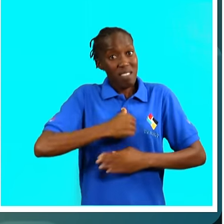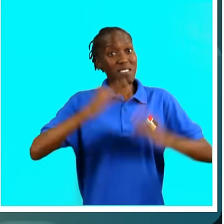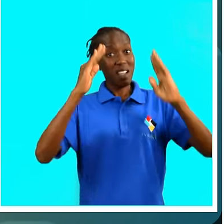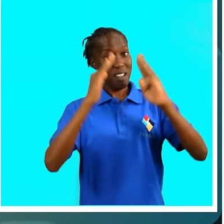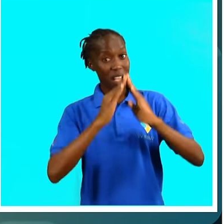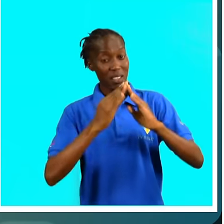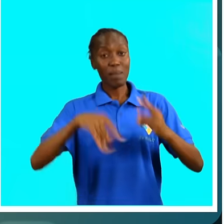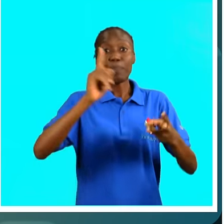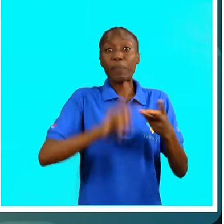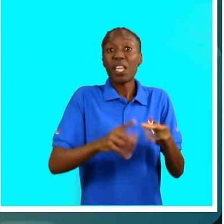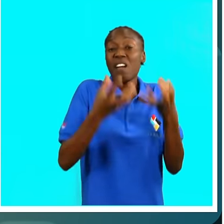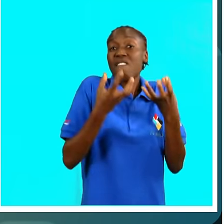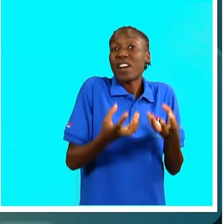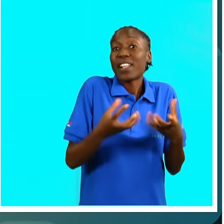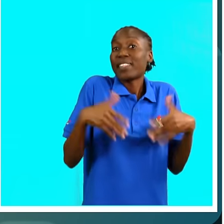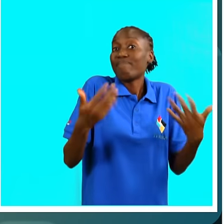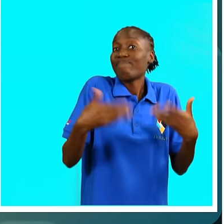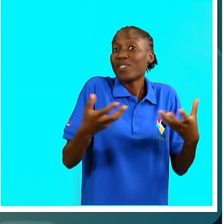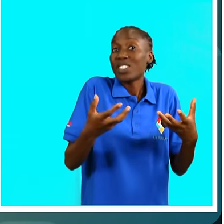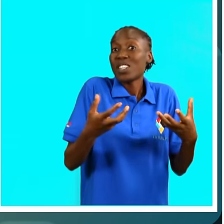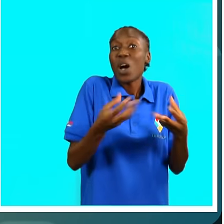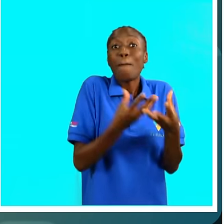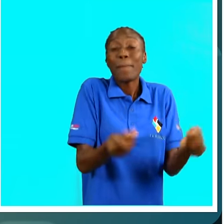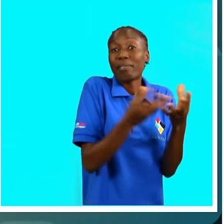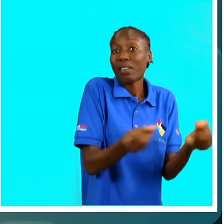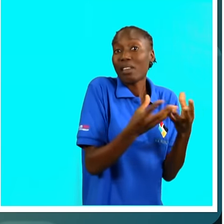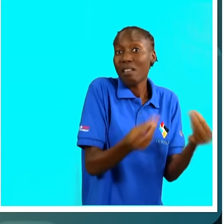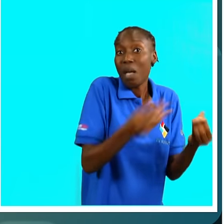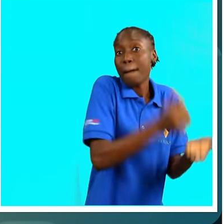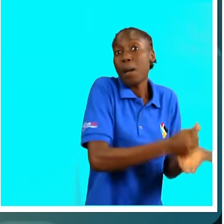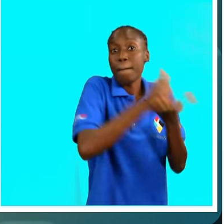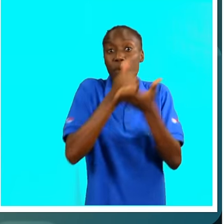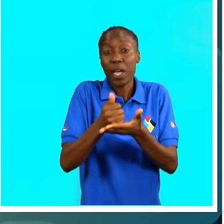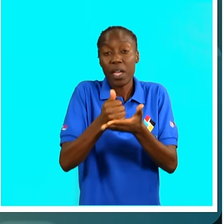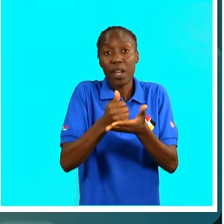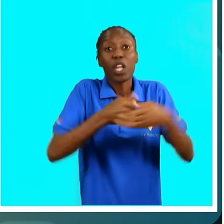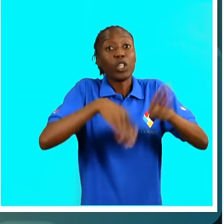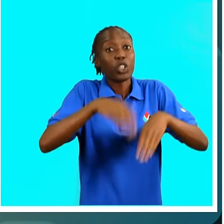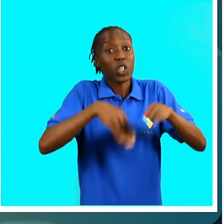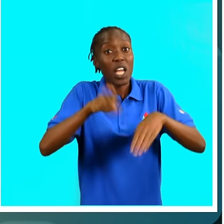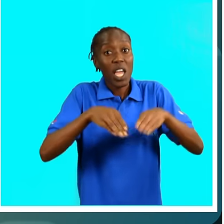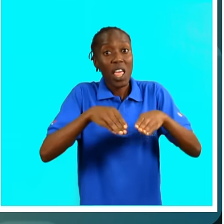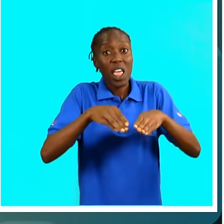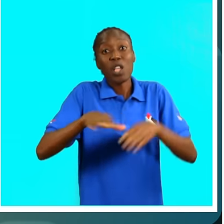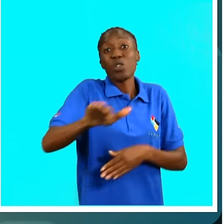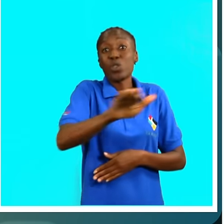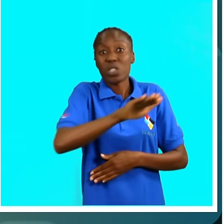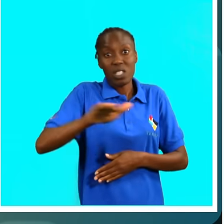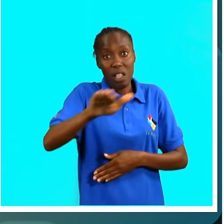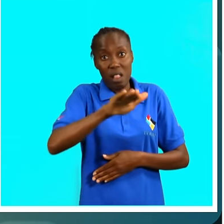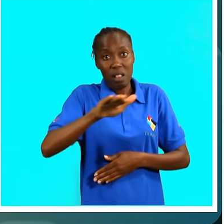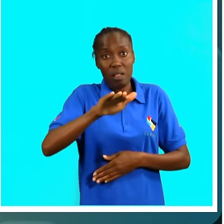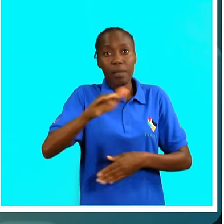com a superfície própria, que não têm condições de apoiarem os jogadores,